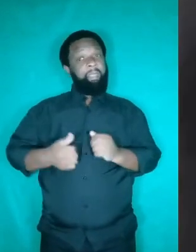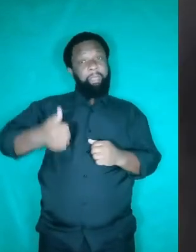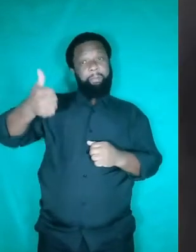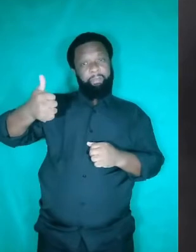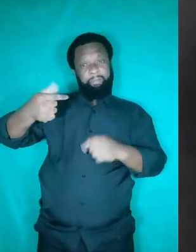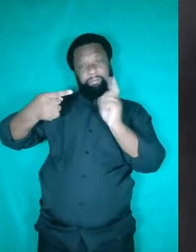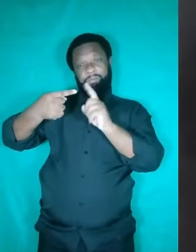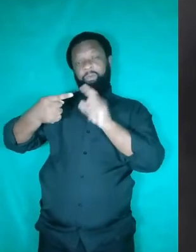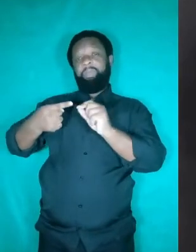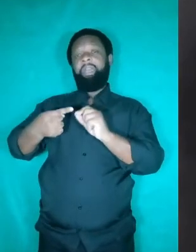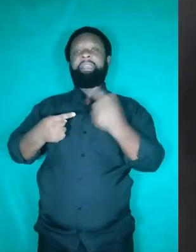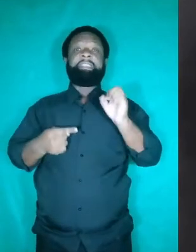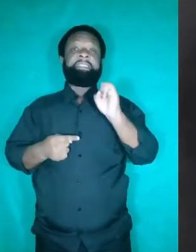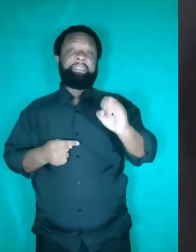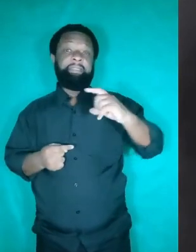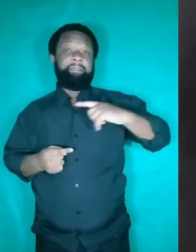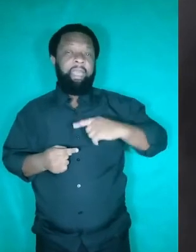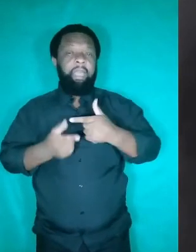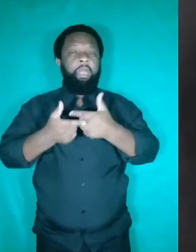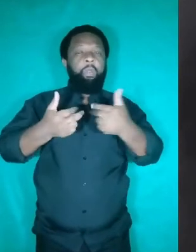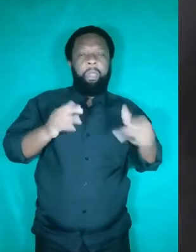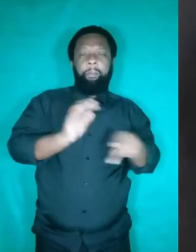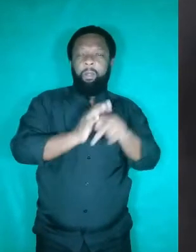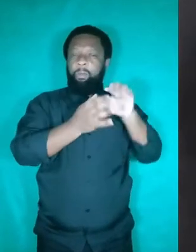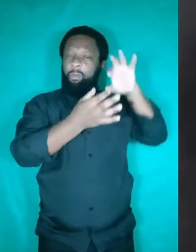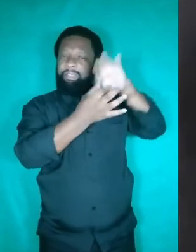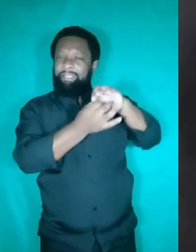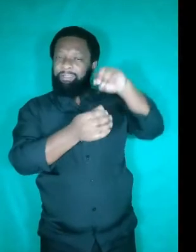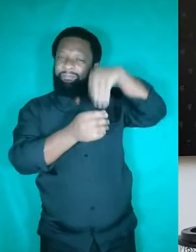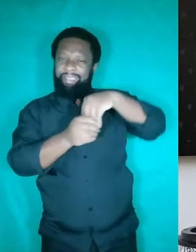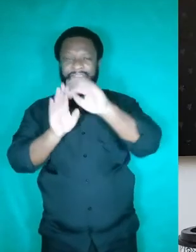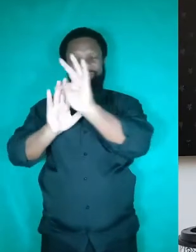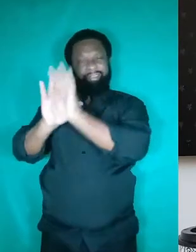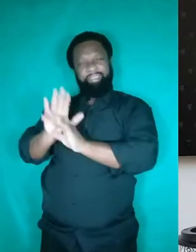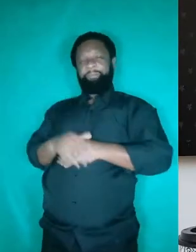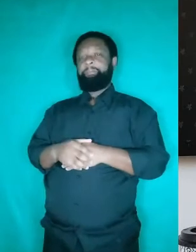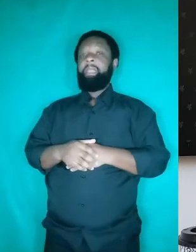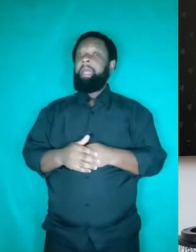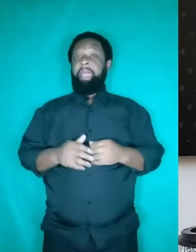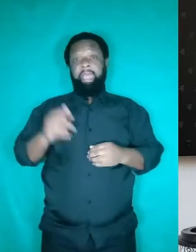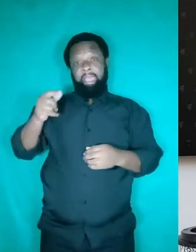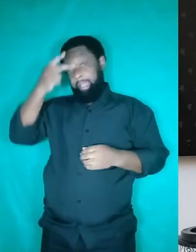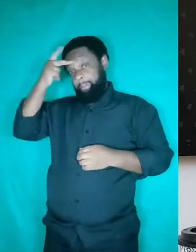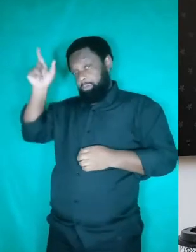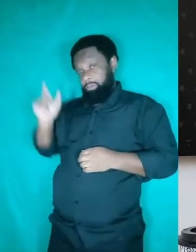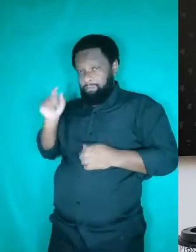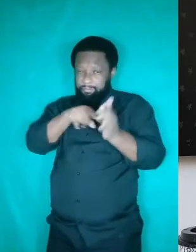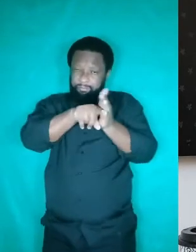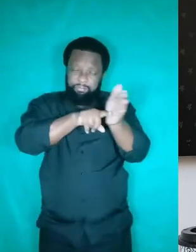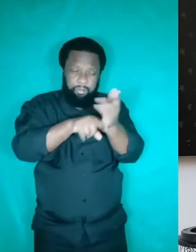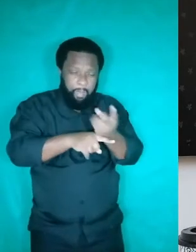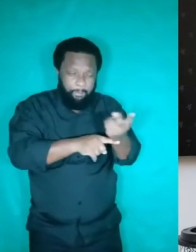aspecto, que é a presença de elementos coesivos em todo o texto. Primeira coisa que o corretor vai procurar